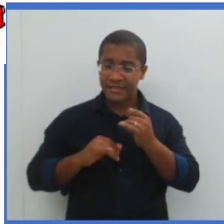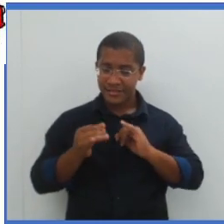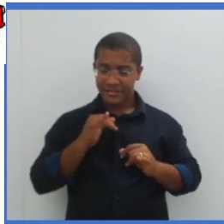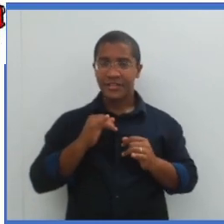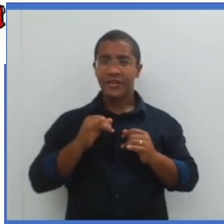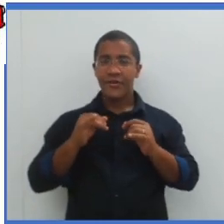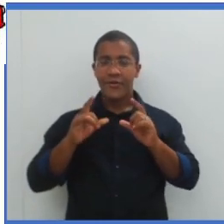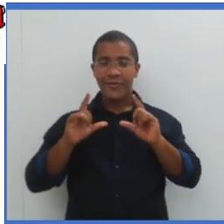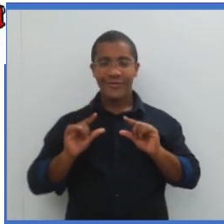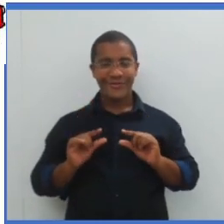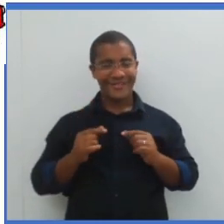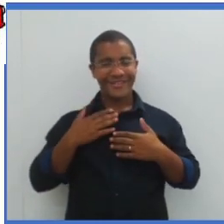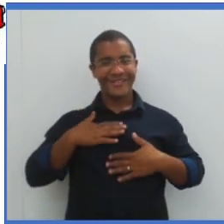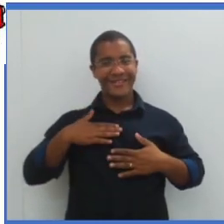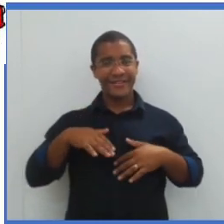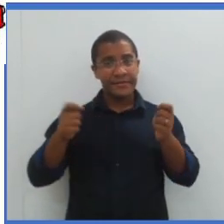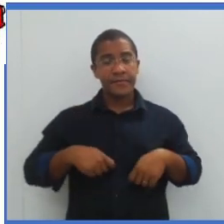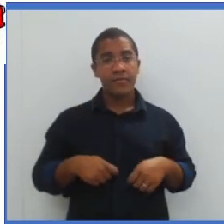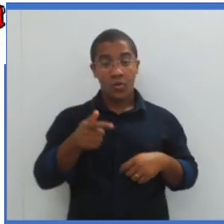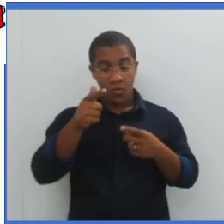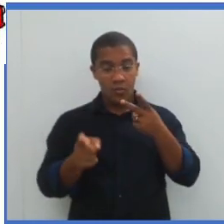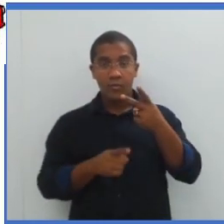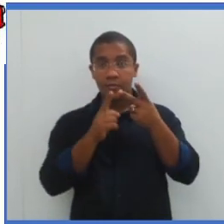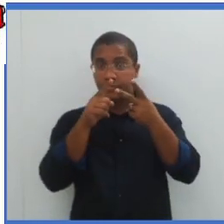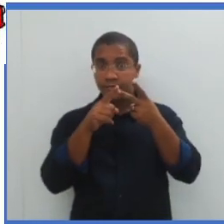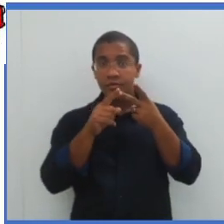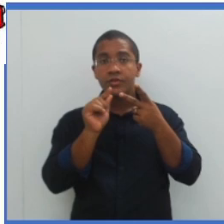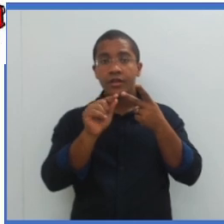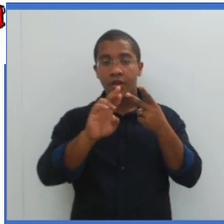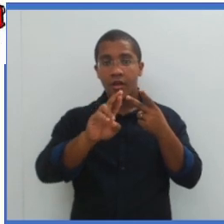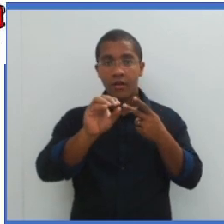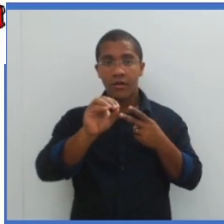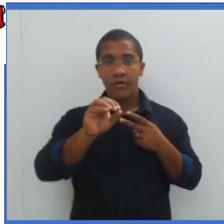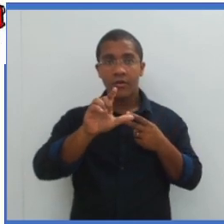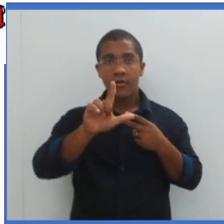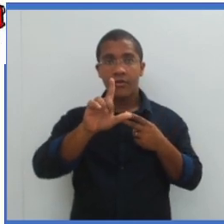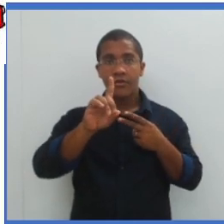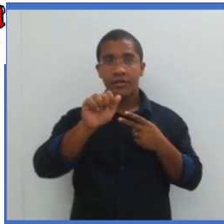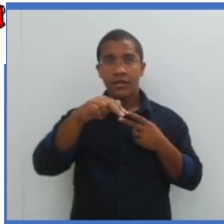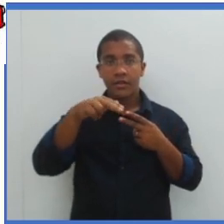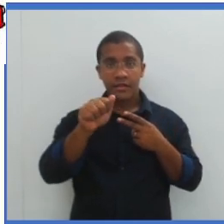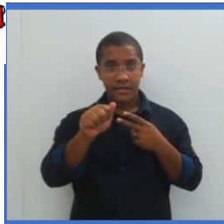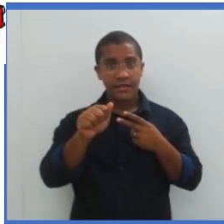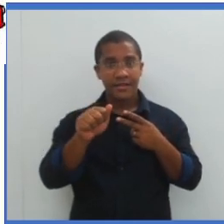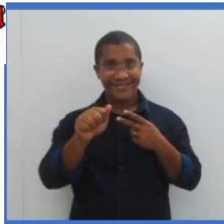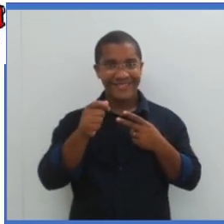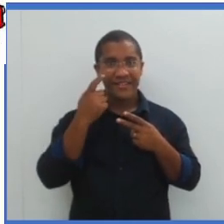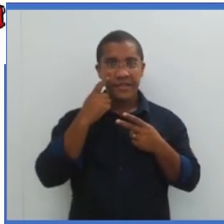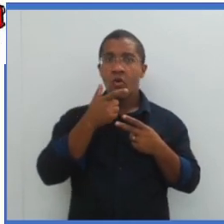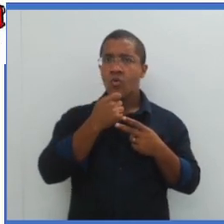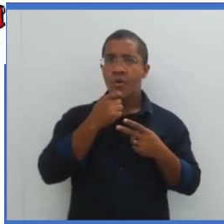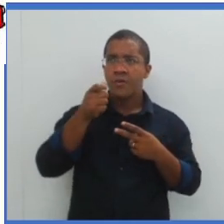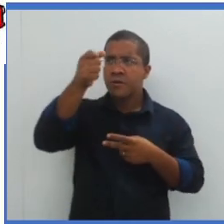exemplo de máquina simples é, ou são as, roldanas. E aí a gente vê uma imagem